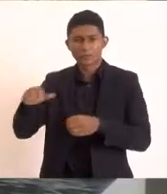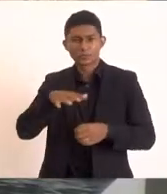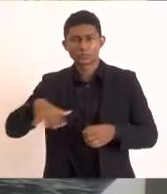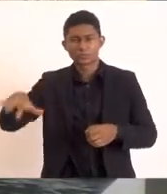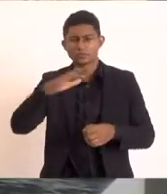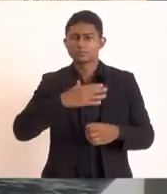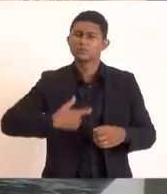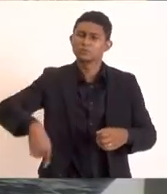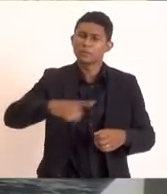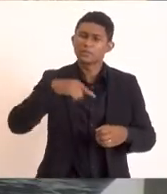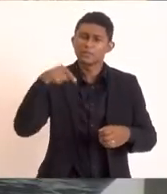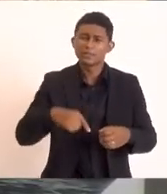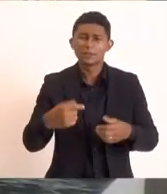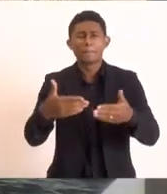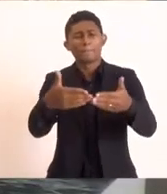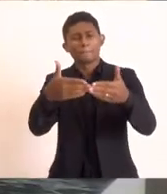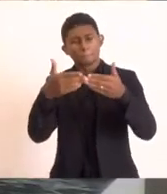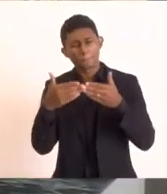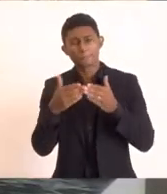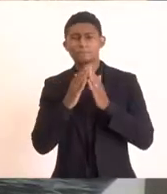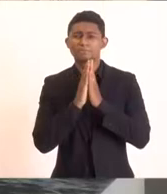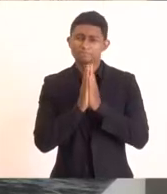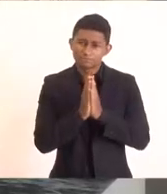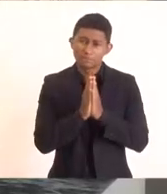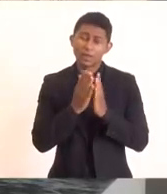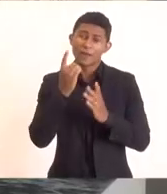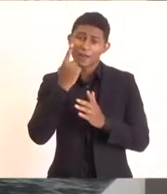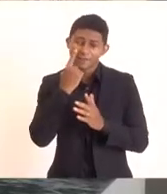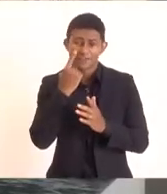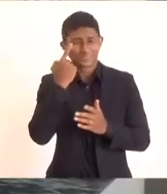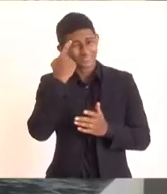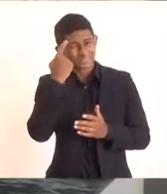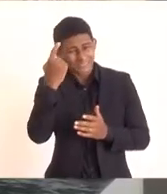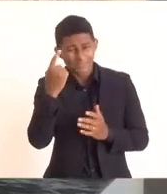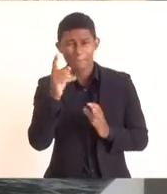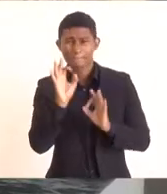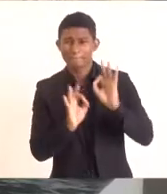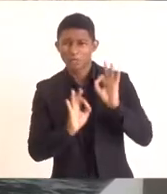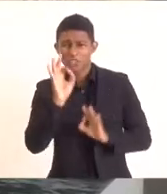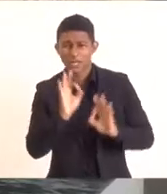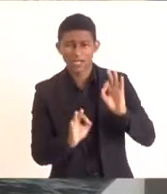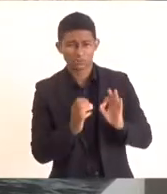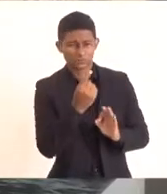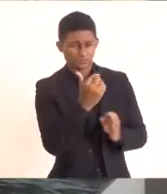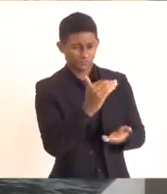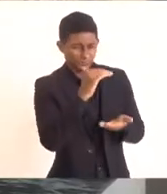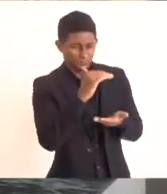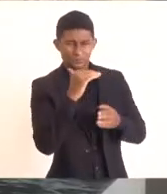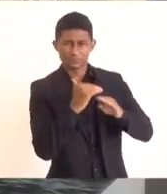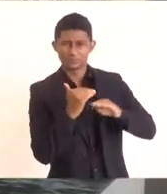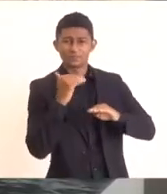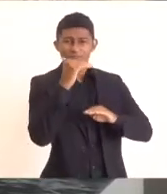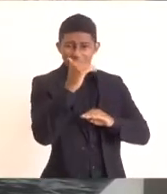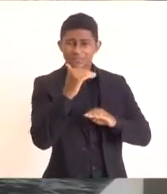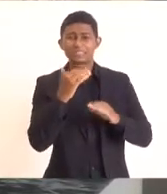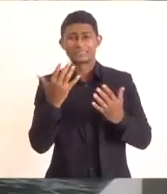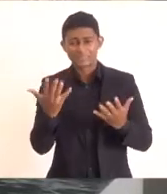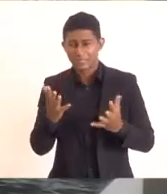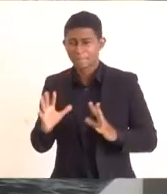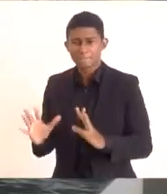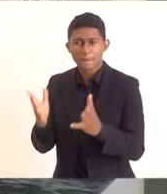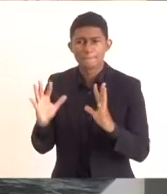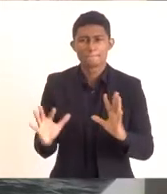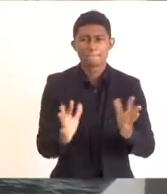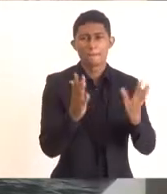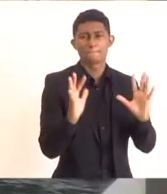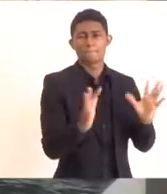que a gente possa realmente, dentro desse grande projeto, que é de desenvolvimento do nosso Estado, o reconhecimento